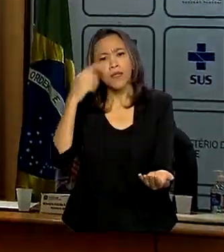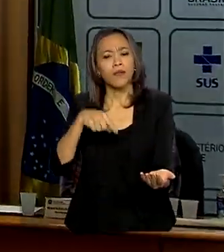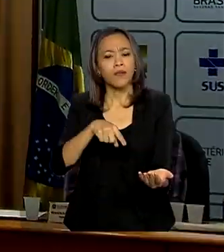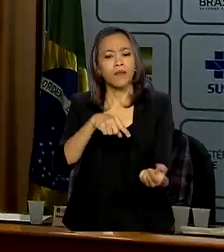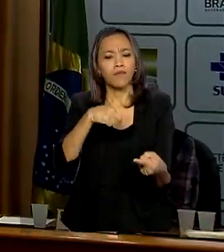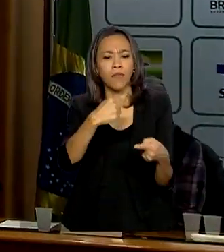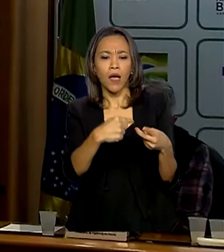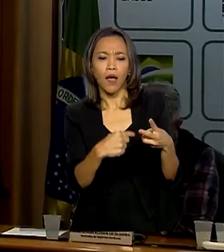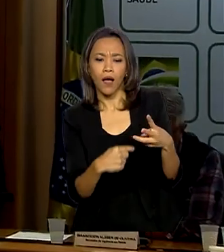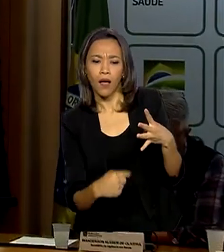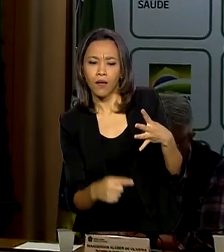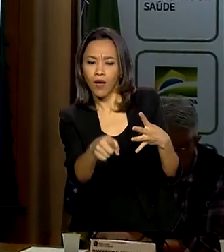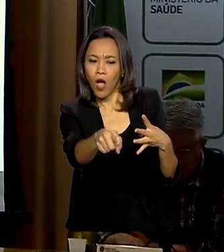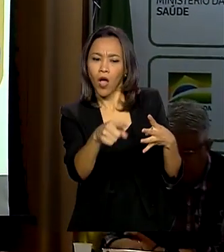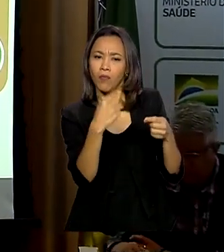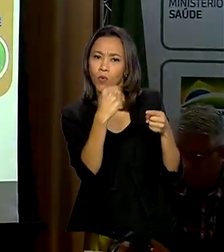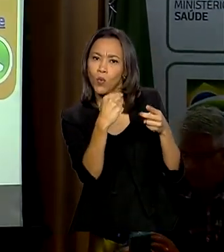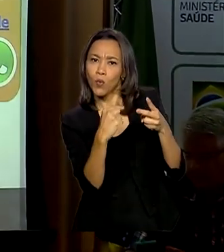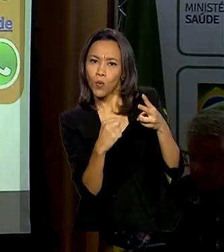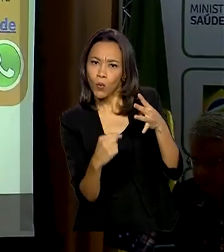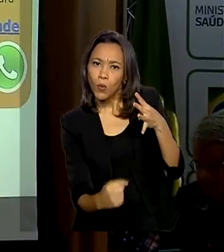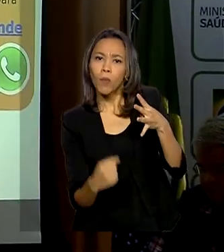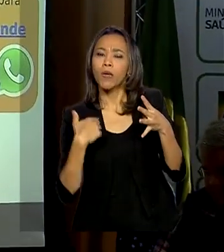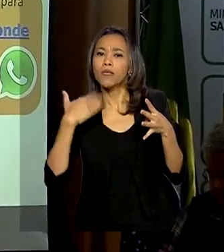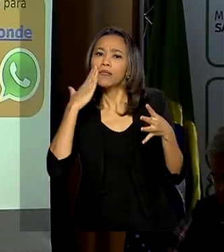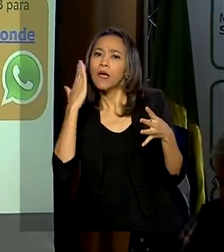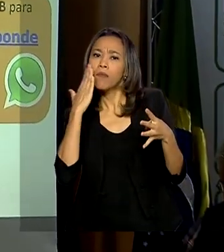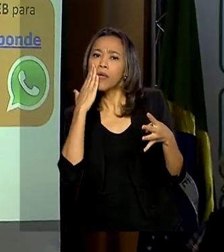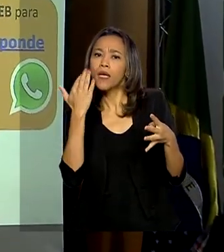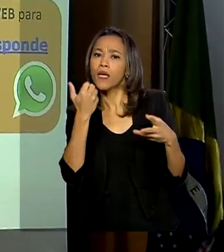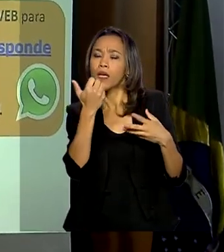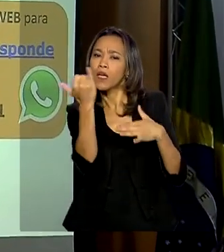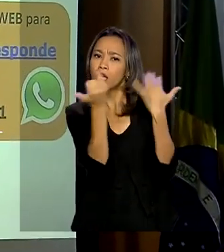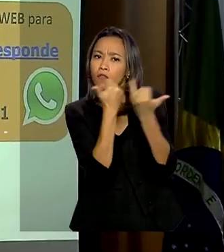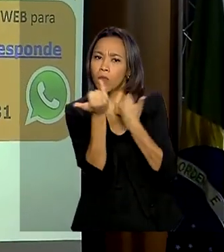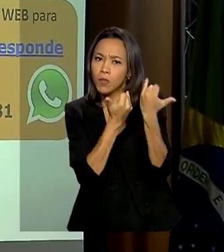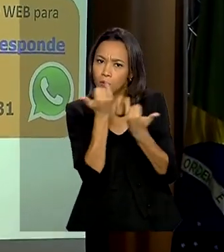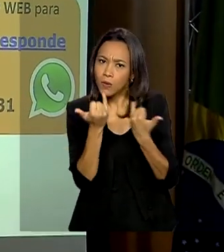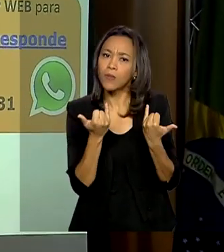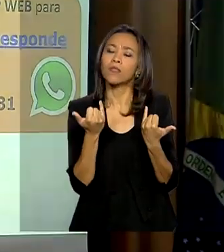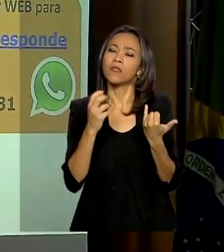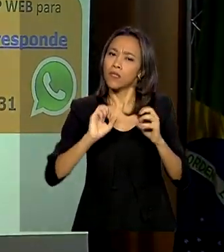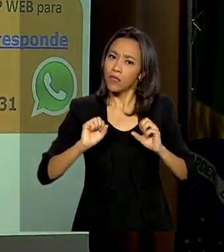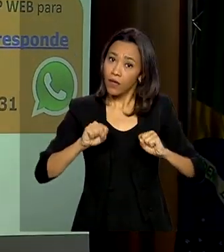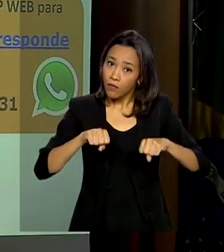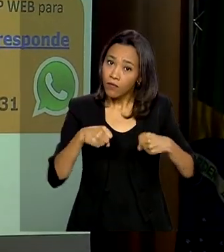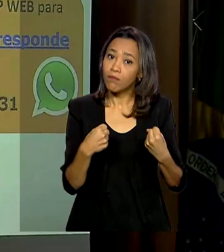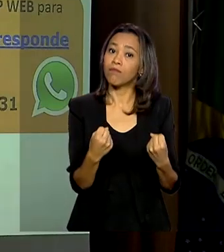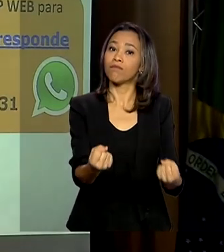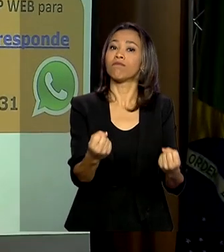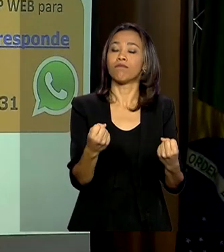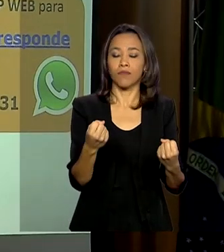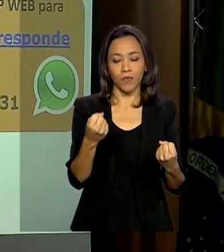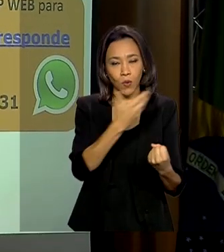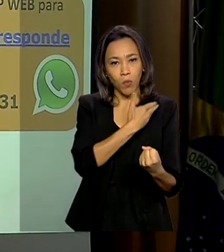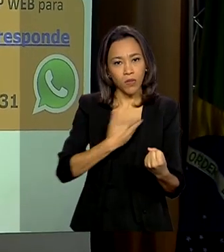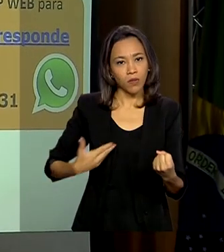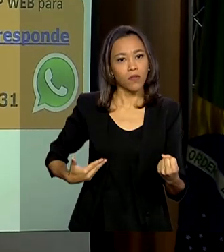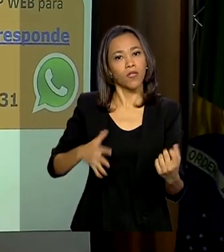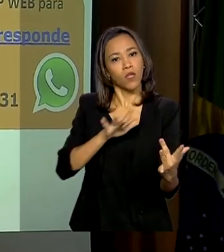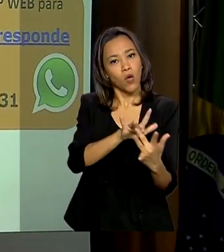dessas situações. E reforça a nossa estratégia de comunicação, comunicação do governo com